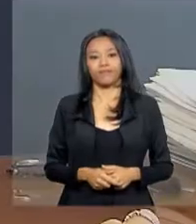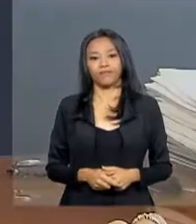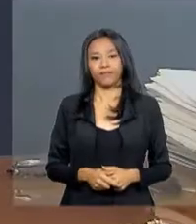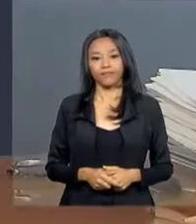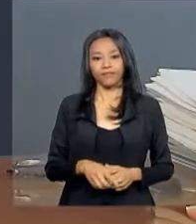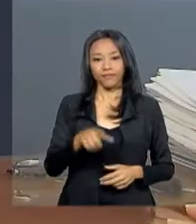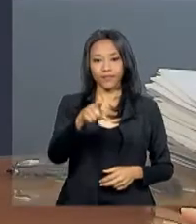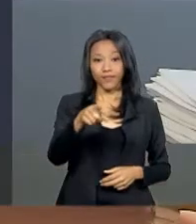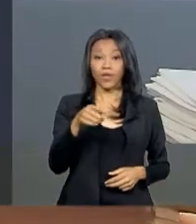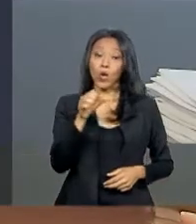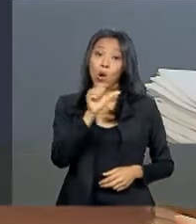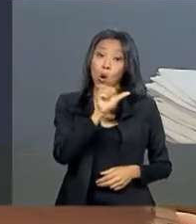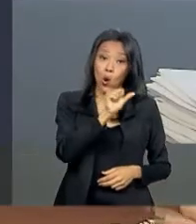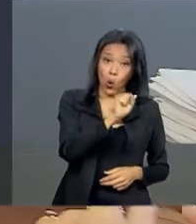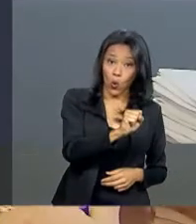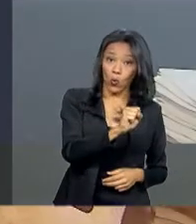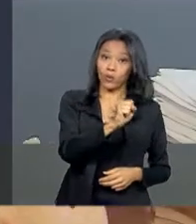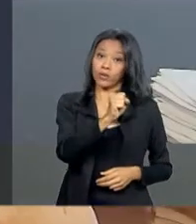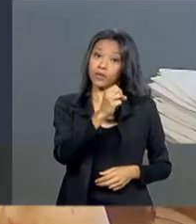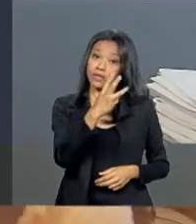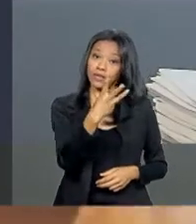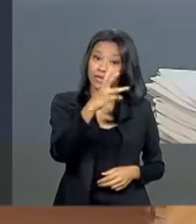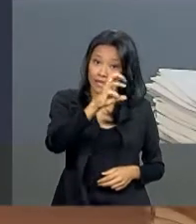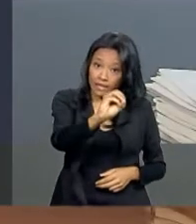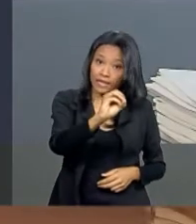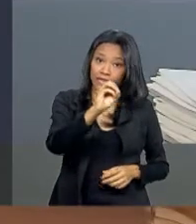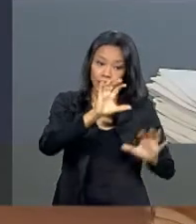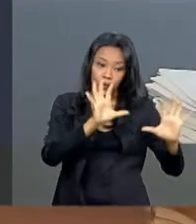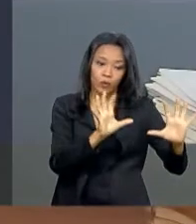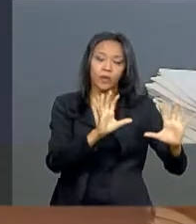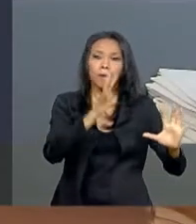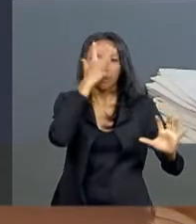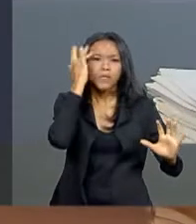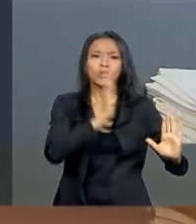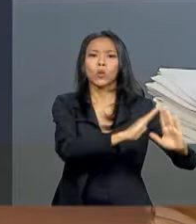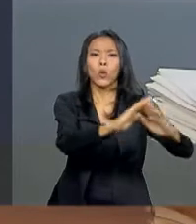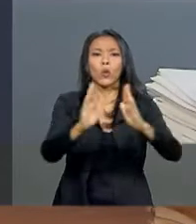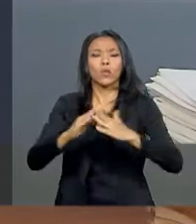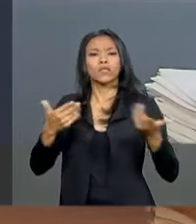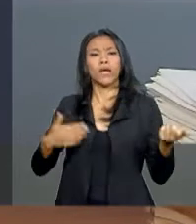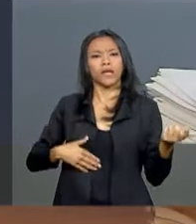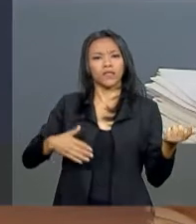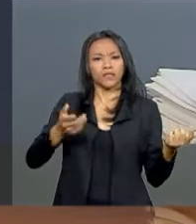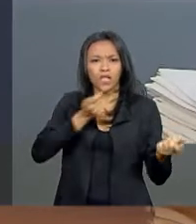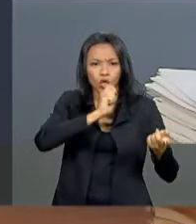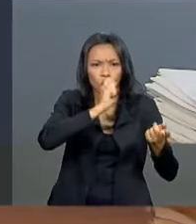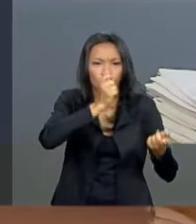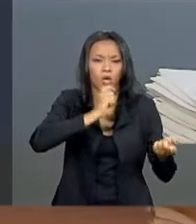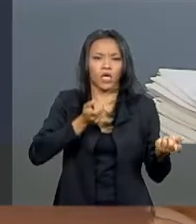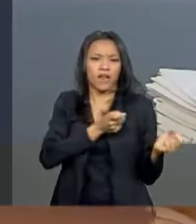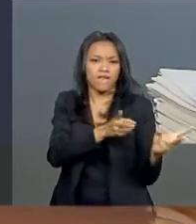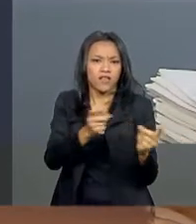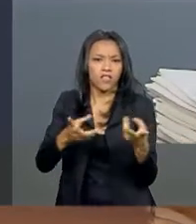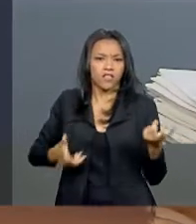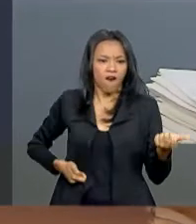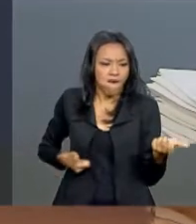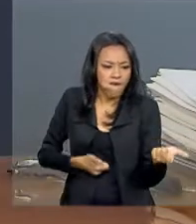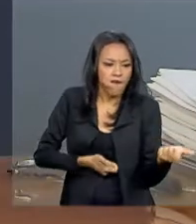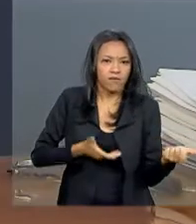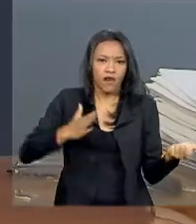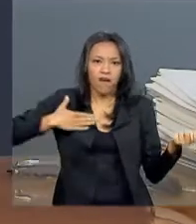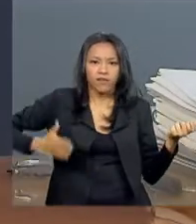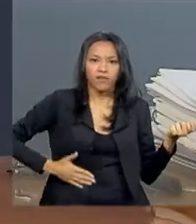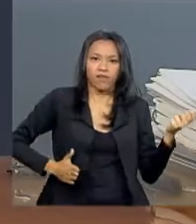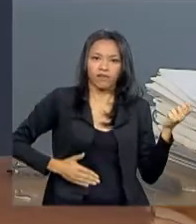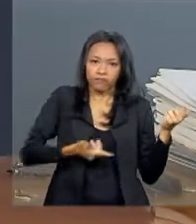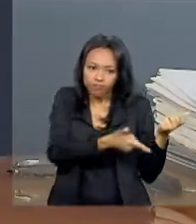Oitocentas e trinta comunidades viviam sob o controle do crime, do narcotráfico e das milícias. Isso quer dizer que um milhão e cem